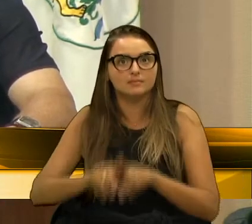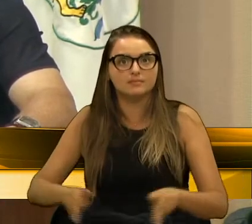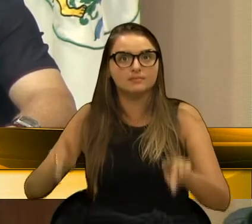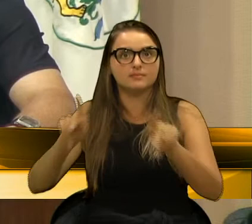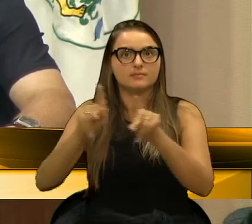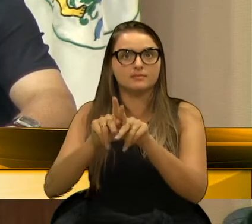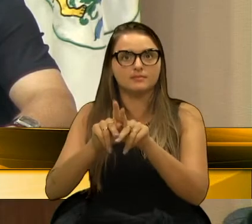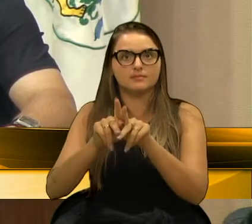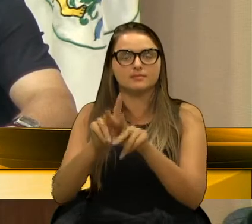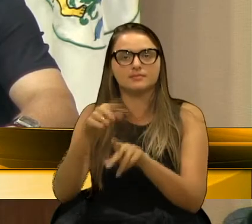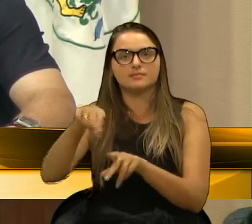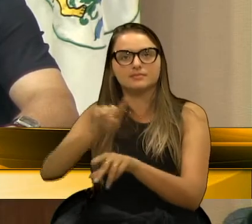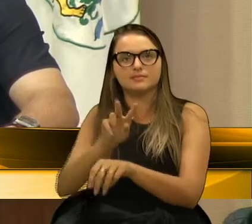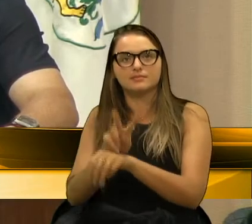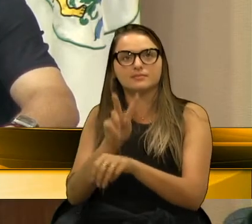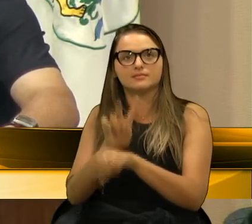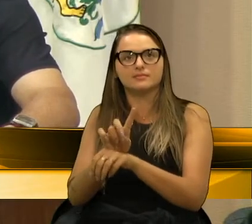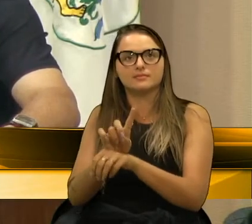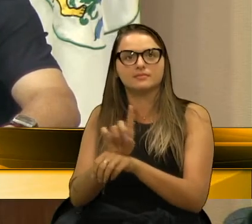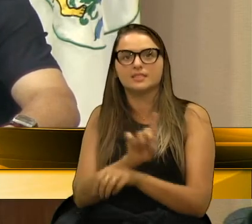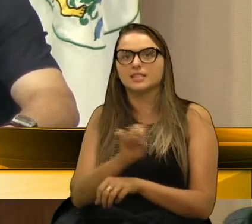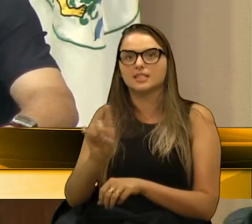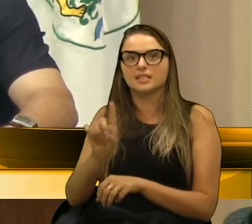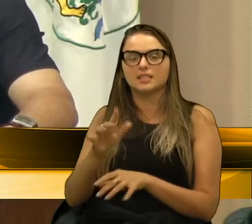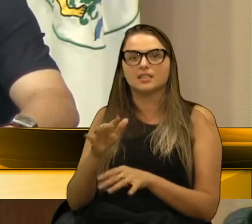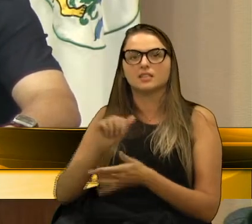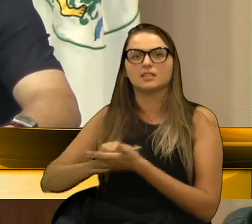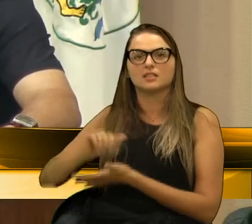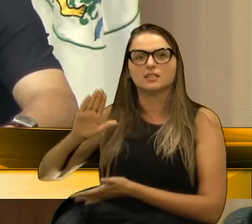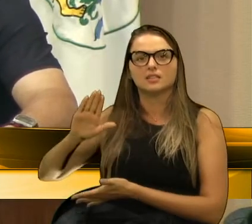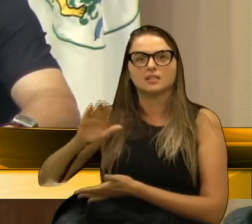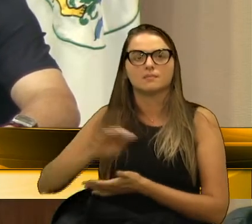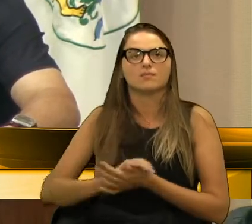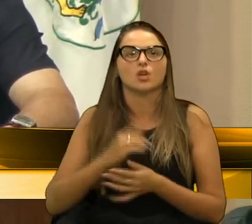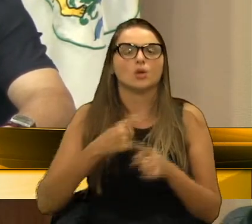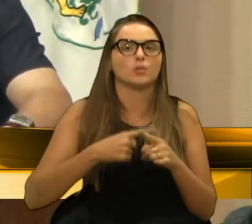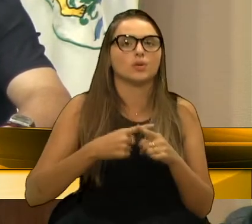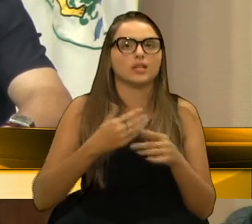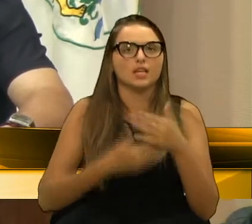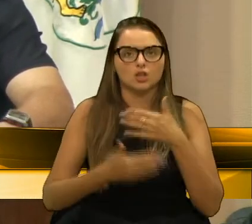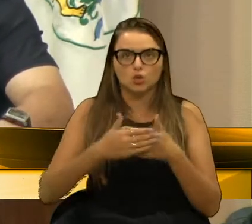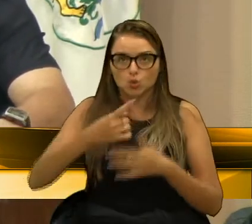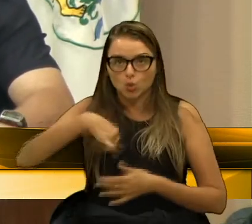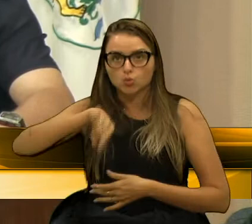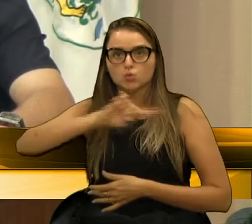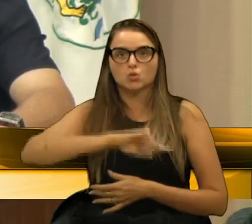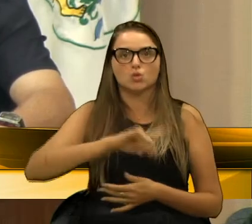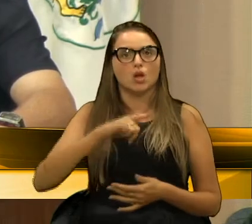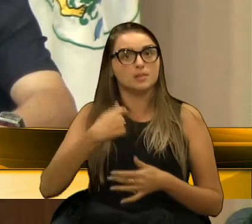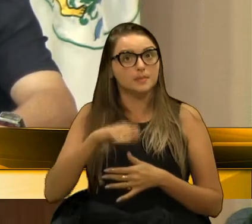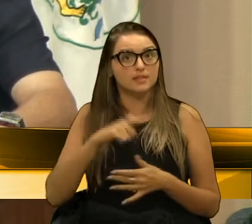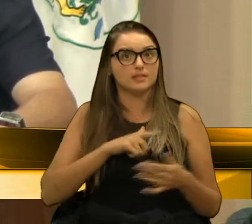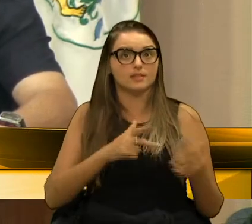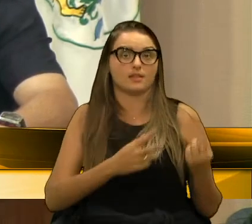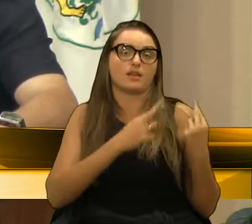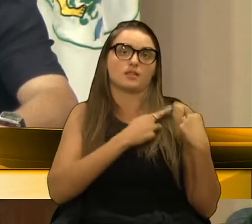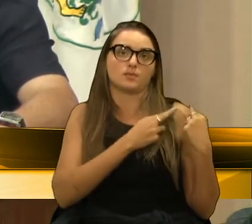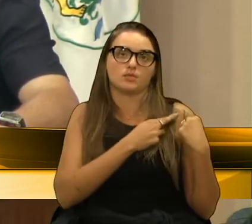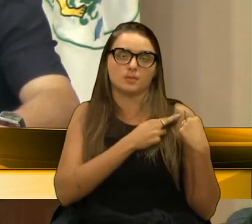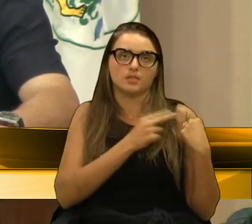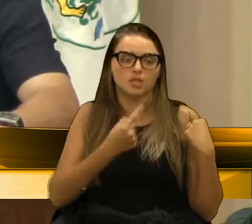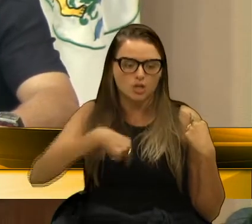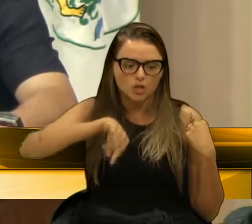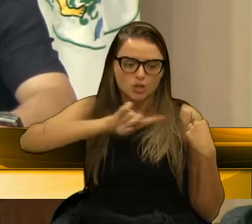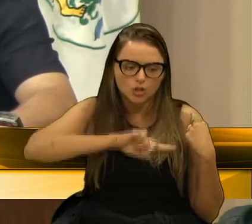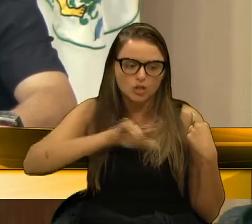cobrar do governo. A declaração de liderança do PDT, presidente. Porque todos nós temos responsabilidades, nós temos